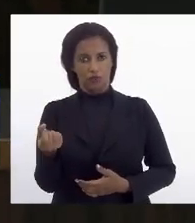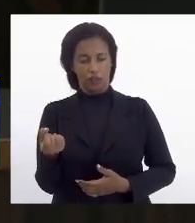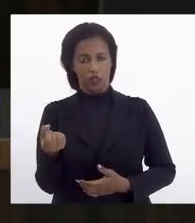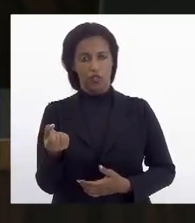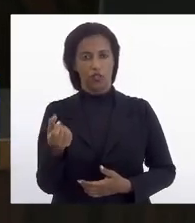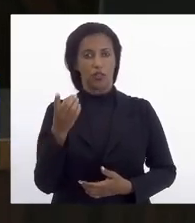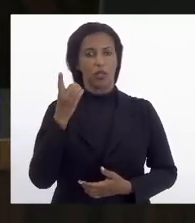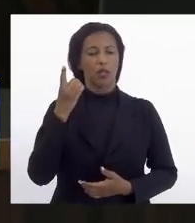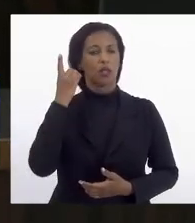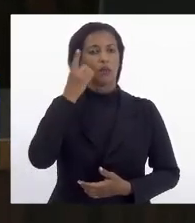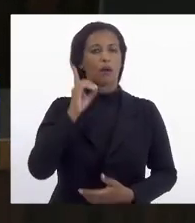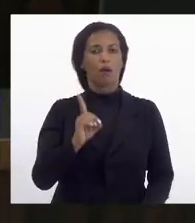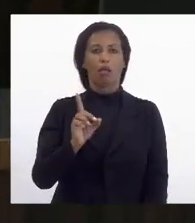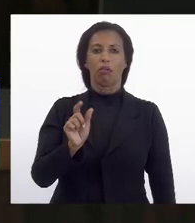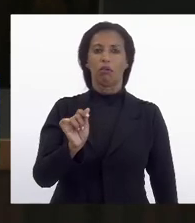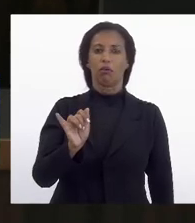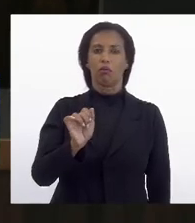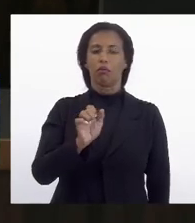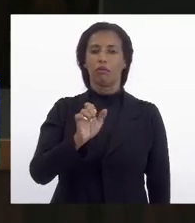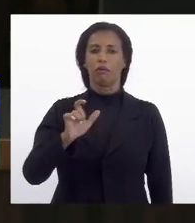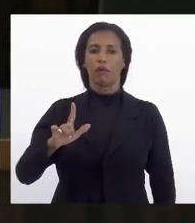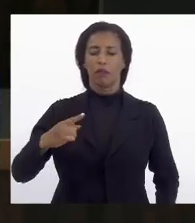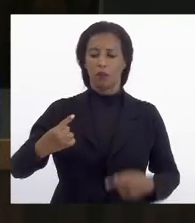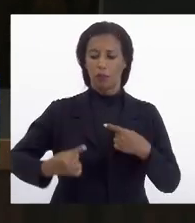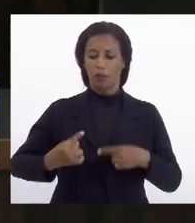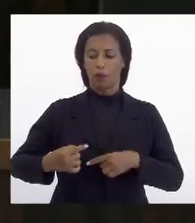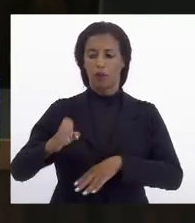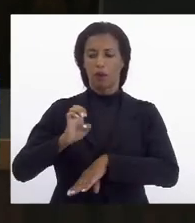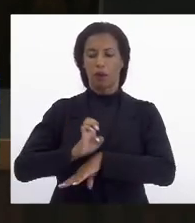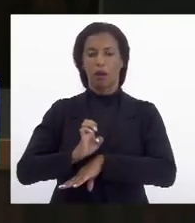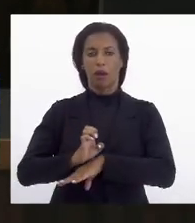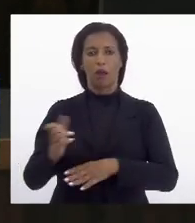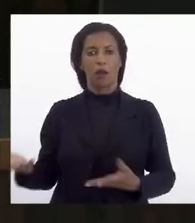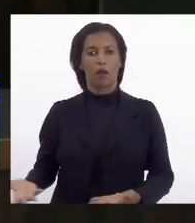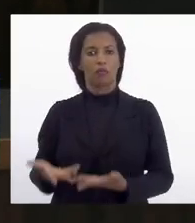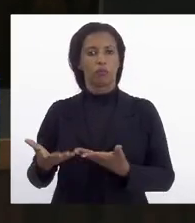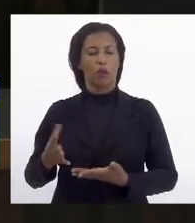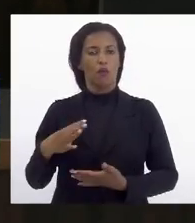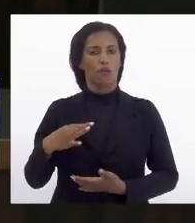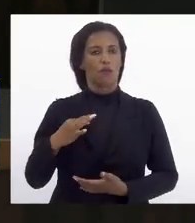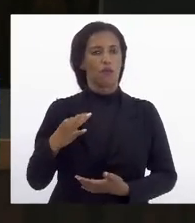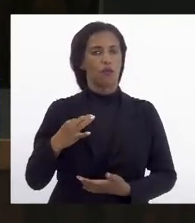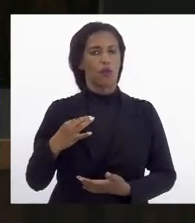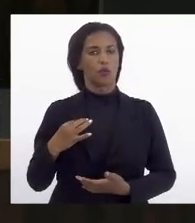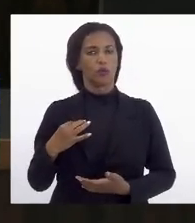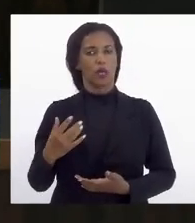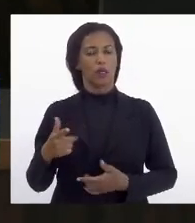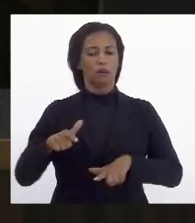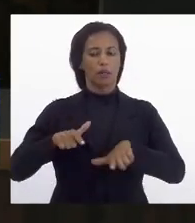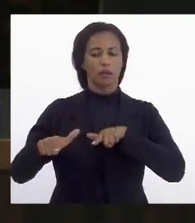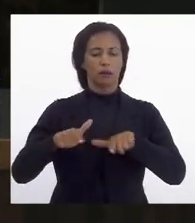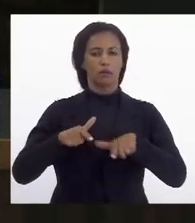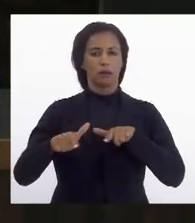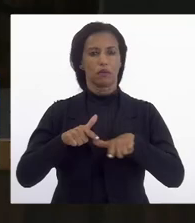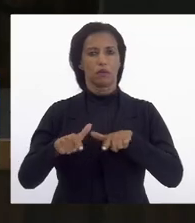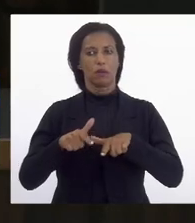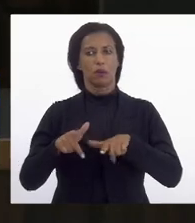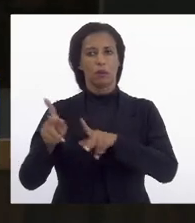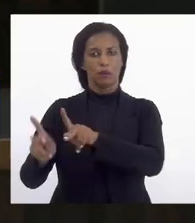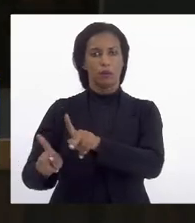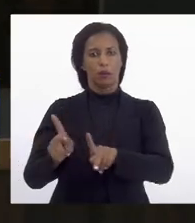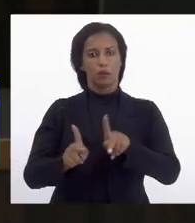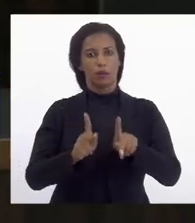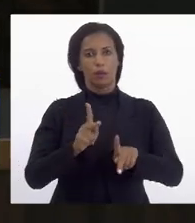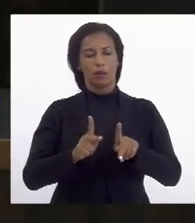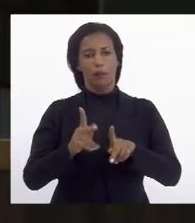deputado Daniel Liberon que institui a política estadual de incentivo voluntariado para a realização de trabalhos com a população